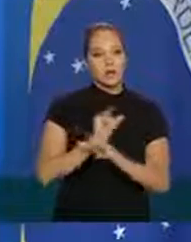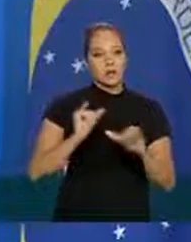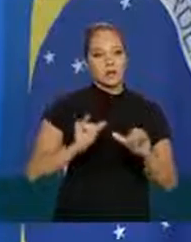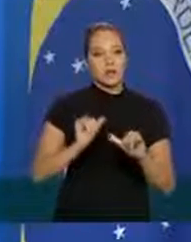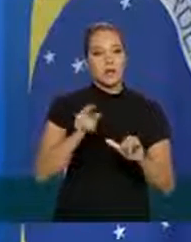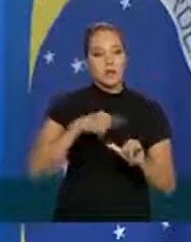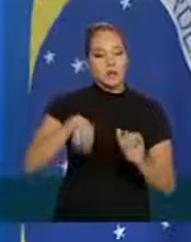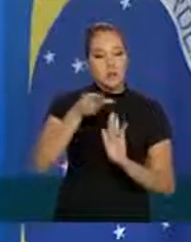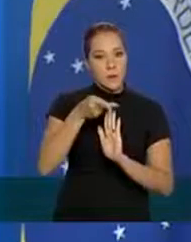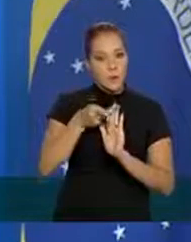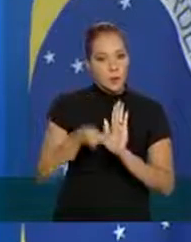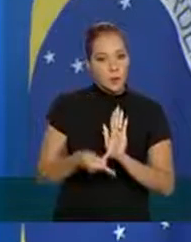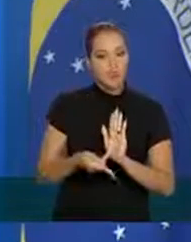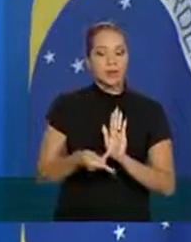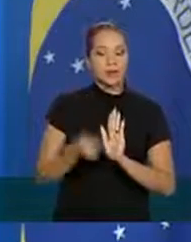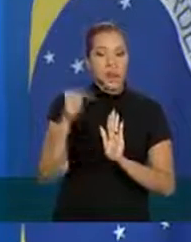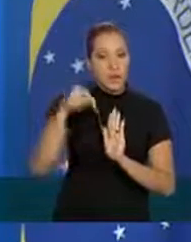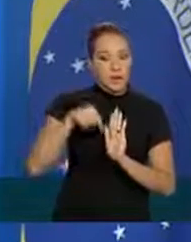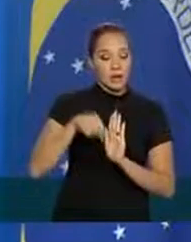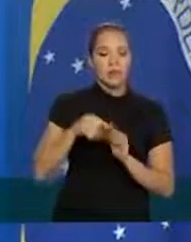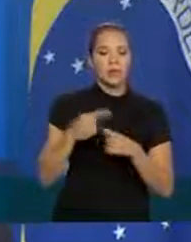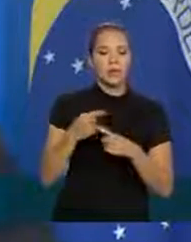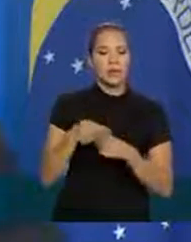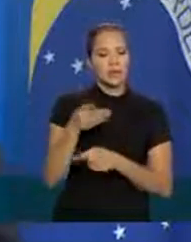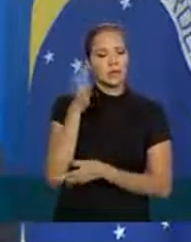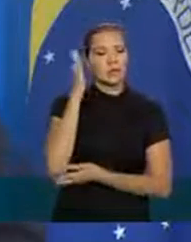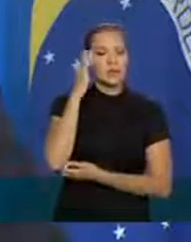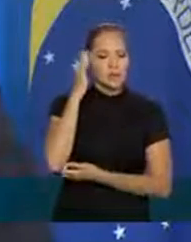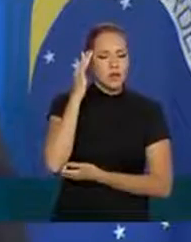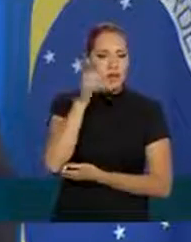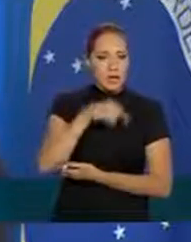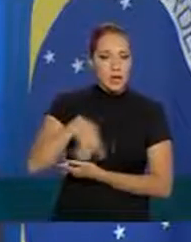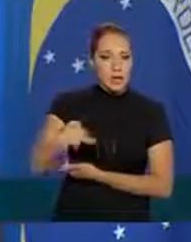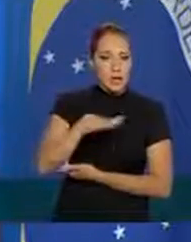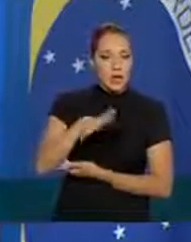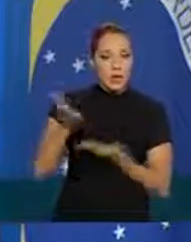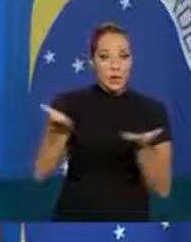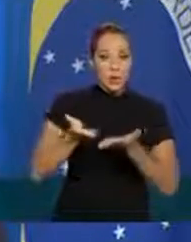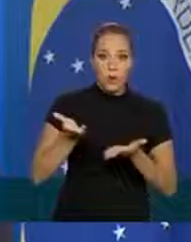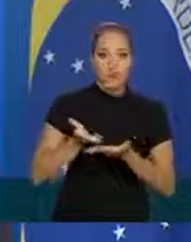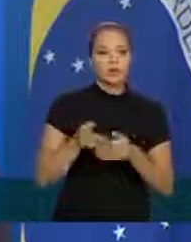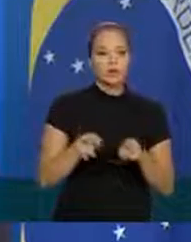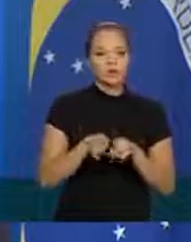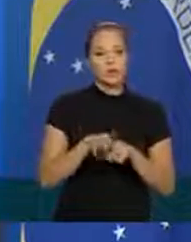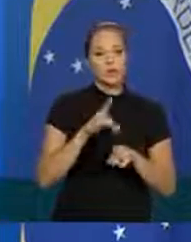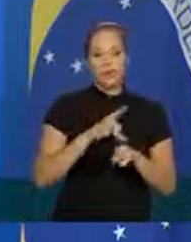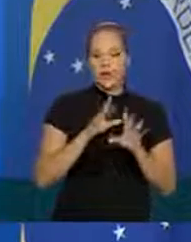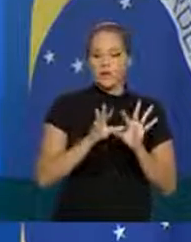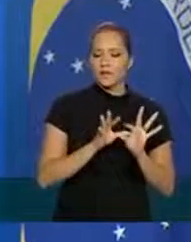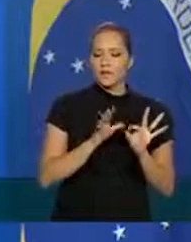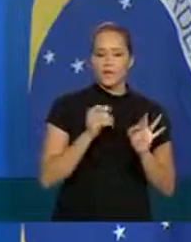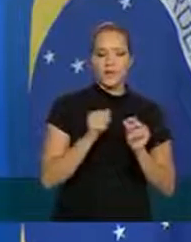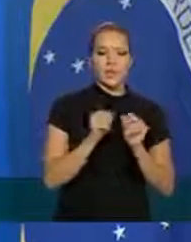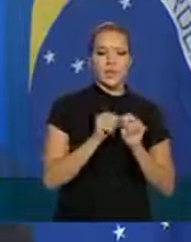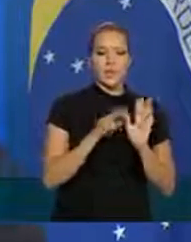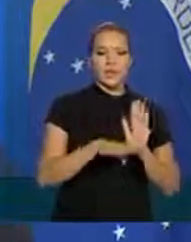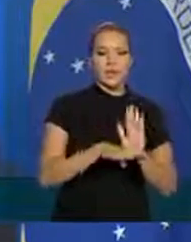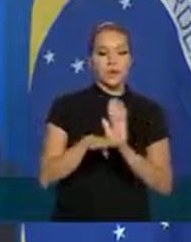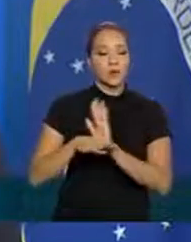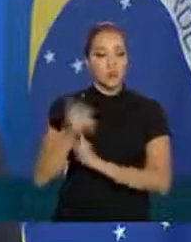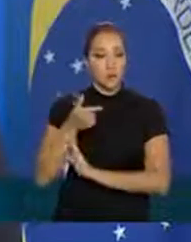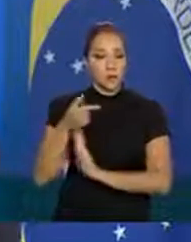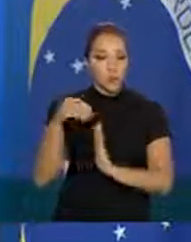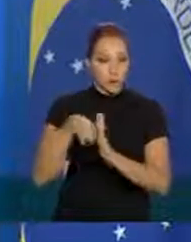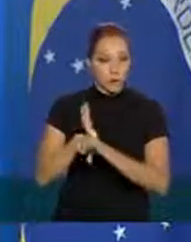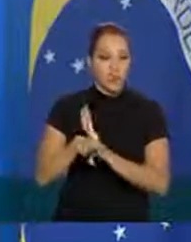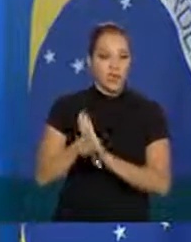plano aqui esse programa porque nós entendemos que esse setor hoje e aí já ligando fazendo uma conexão com a segunda pergunta